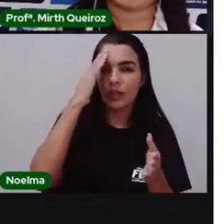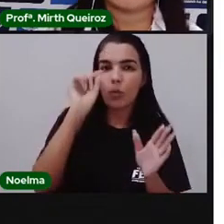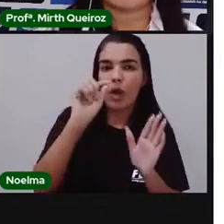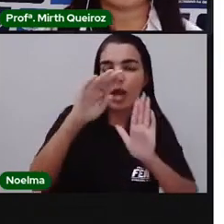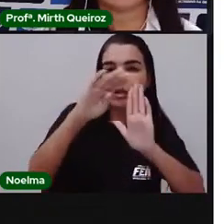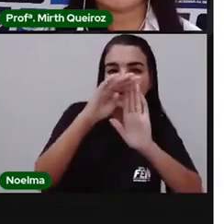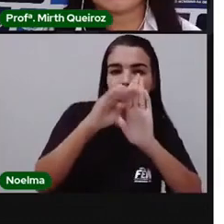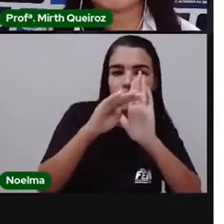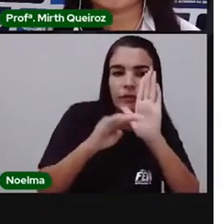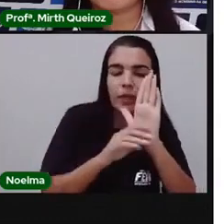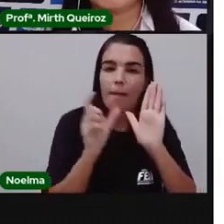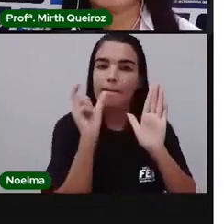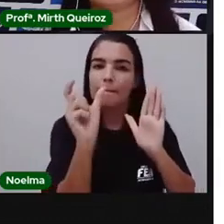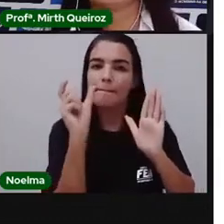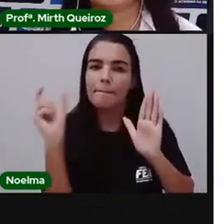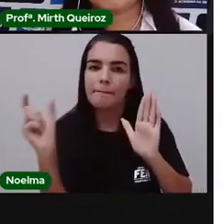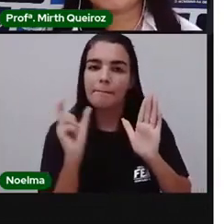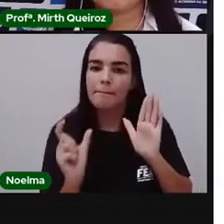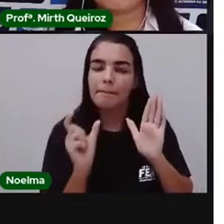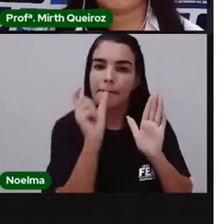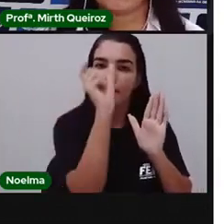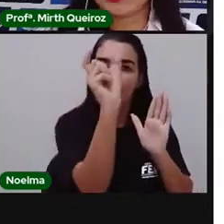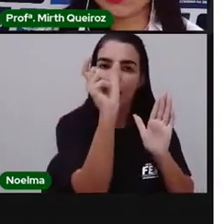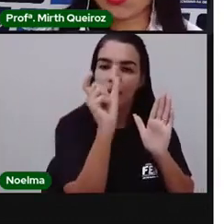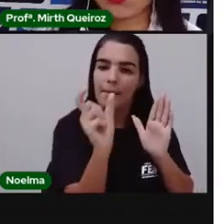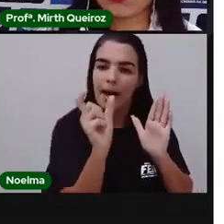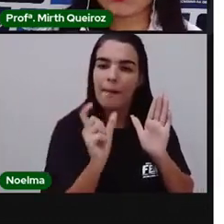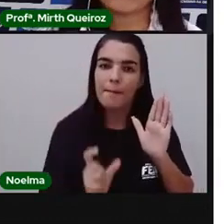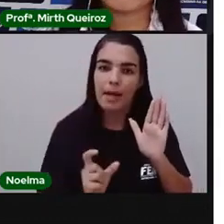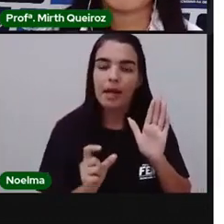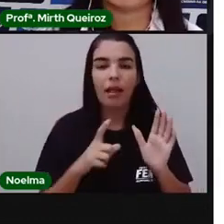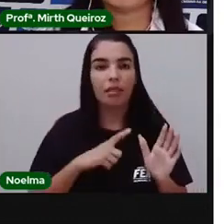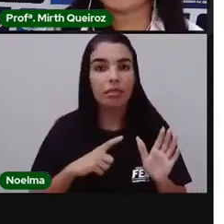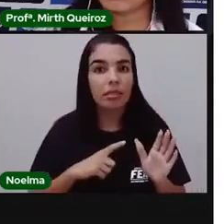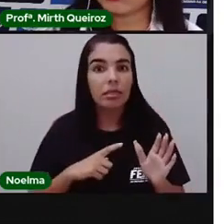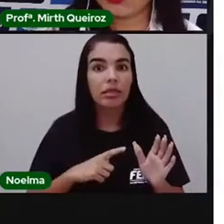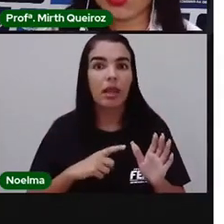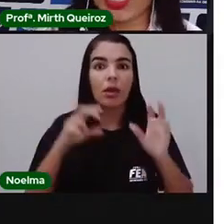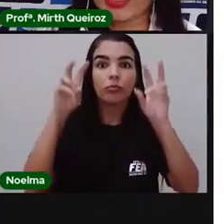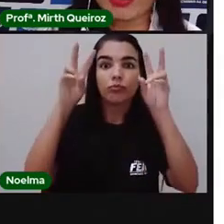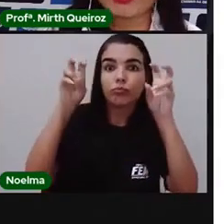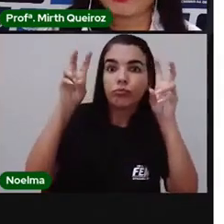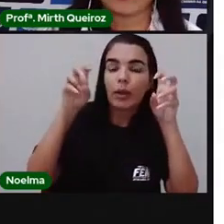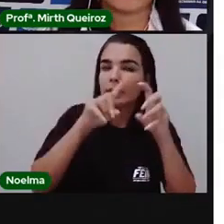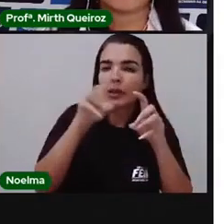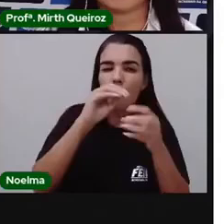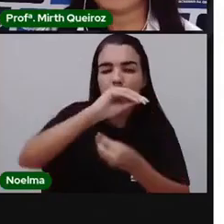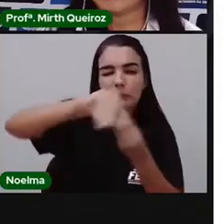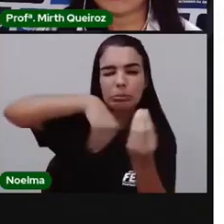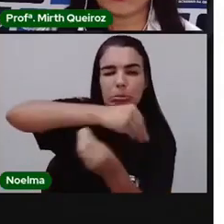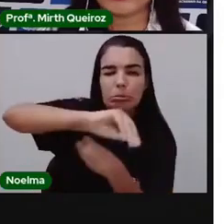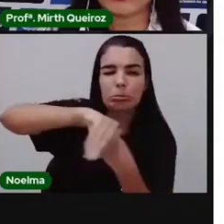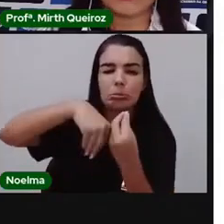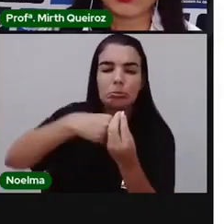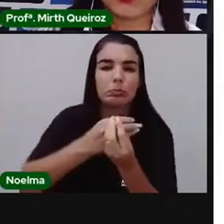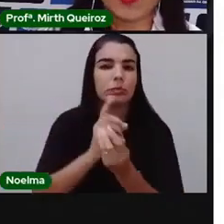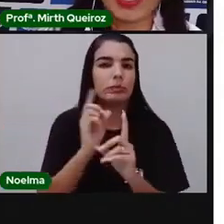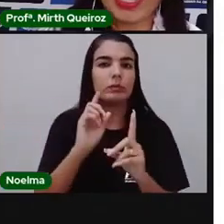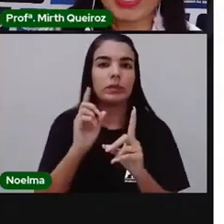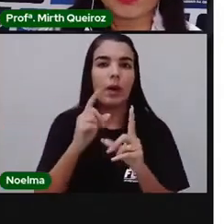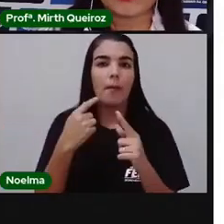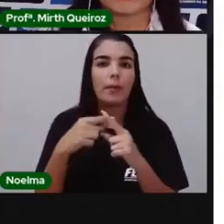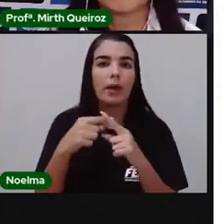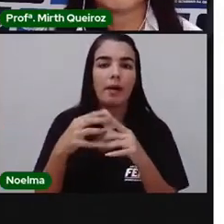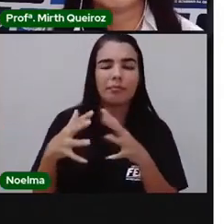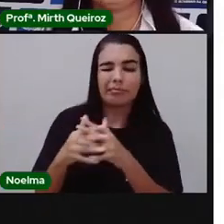parágrafo. Cada parágrafo, ele tem um assunto, tá? Não misturem, não coloquem muita coisa em um único